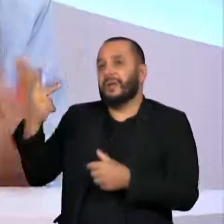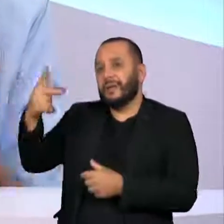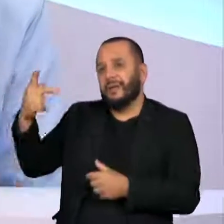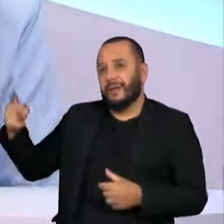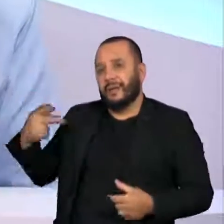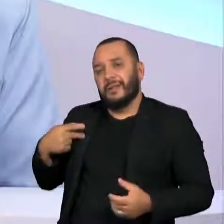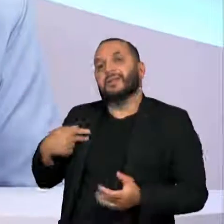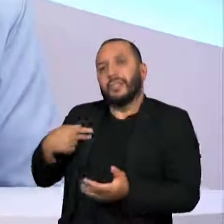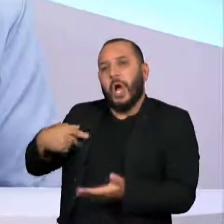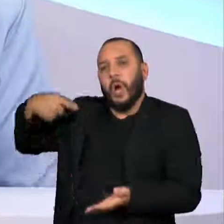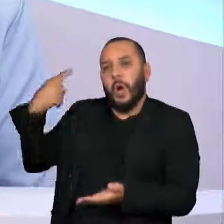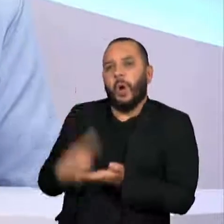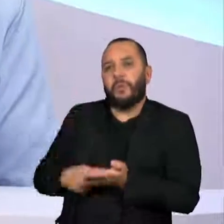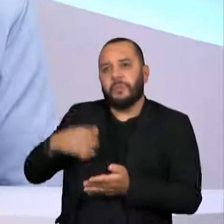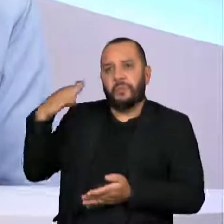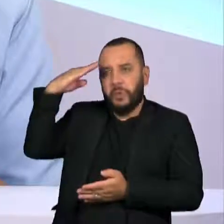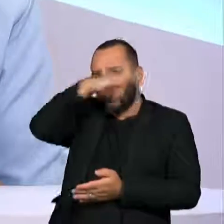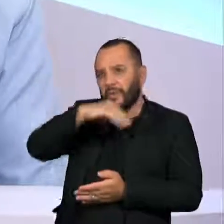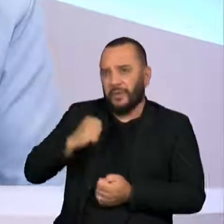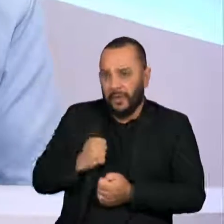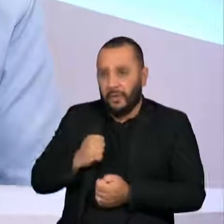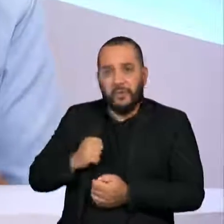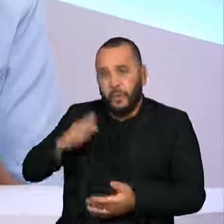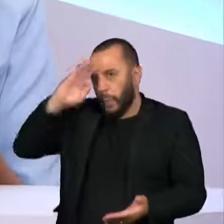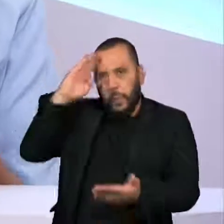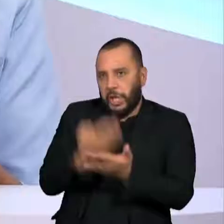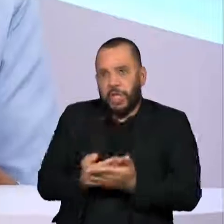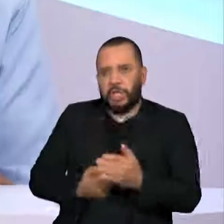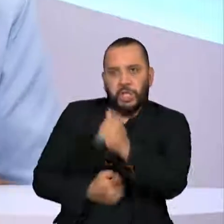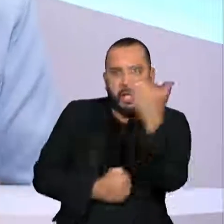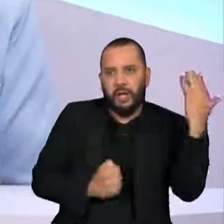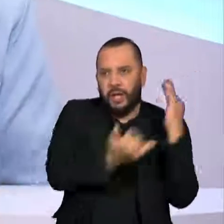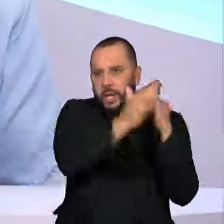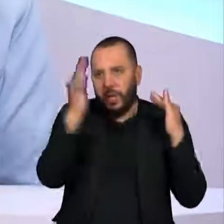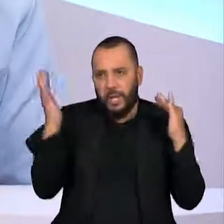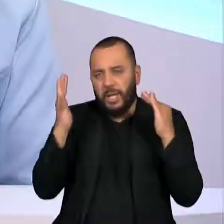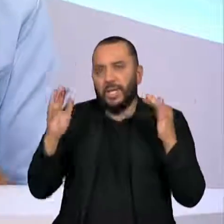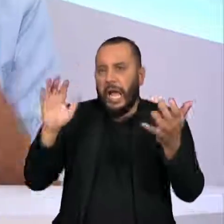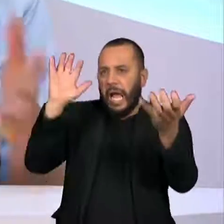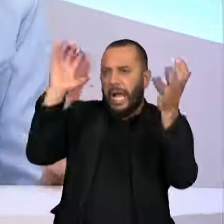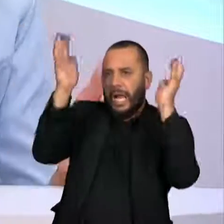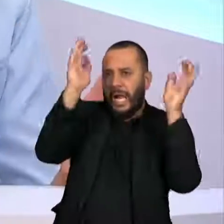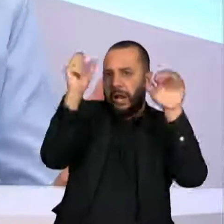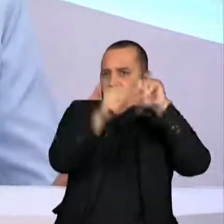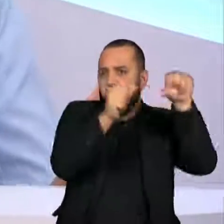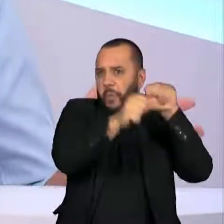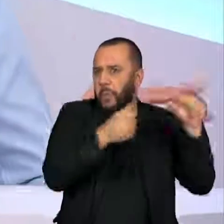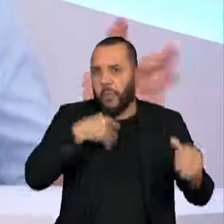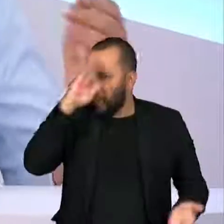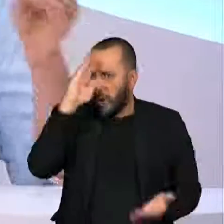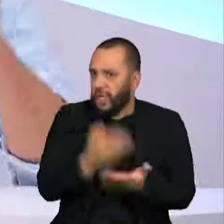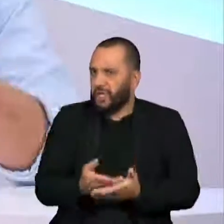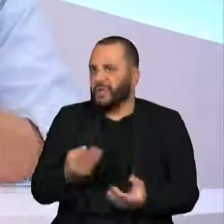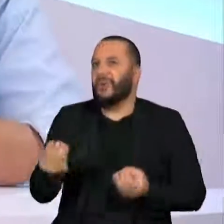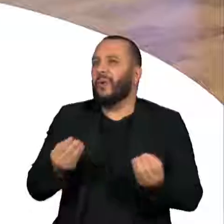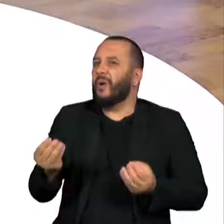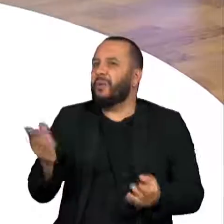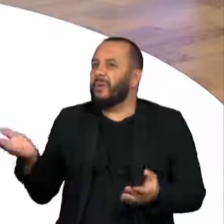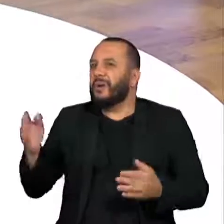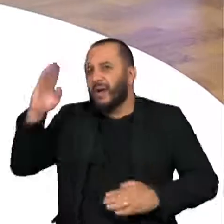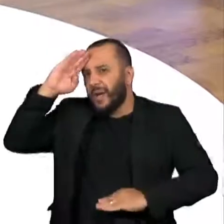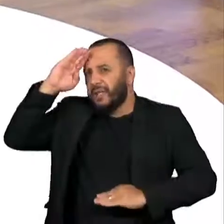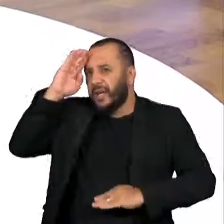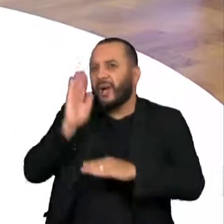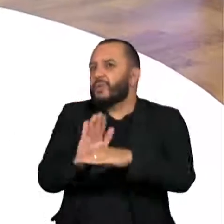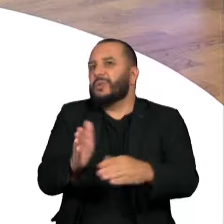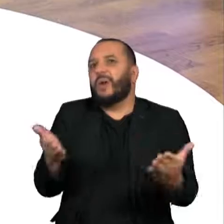um governo negacionista com relação à ecologia, às mudanças climáticas e tudo que a gente viu. Bem, a